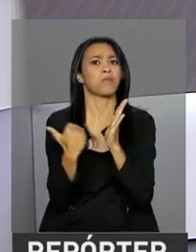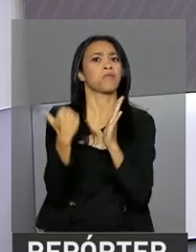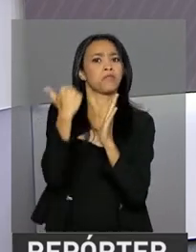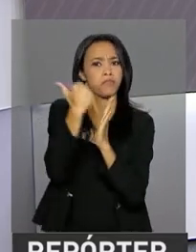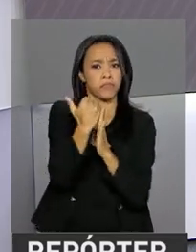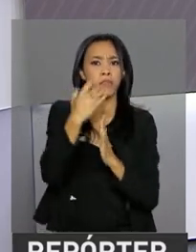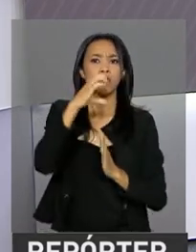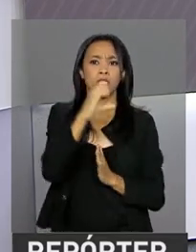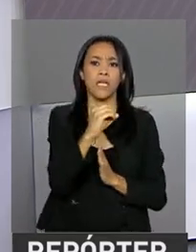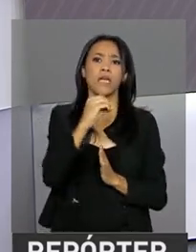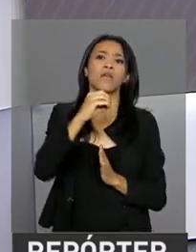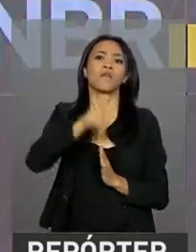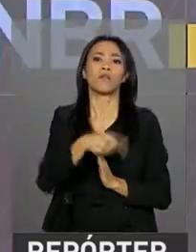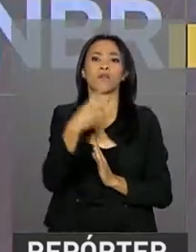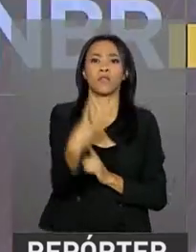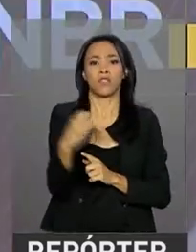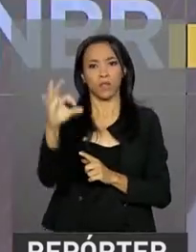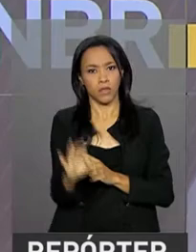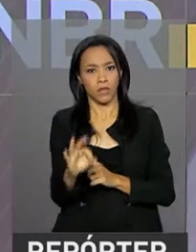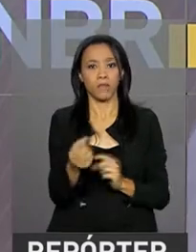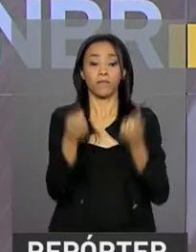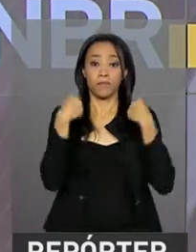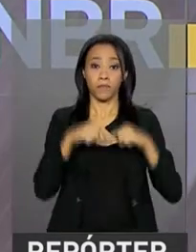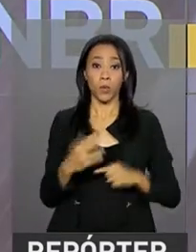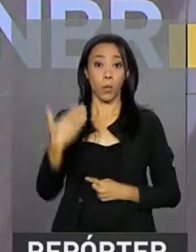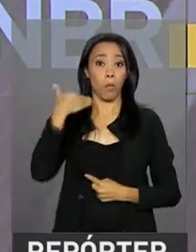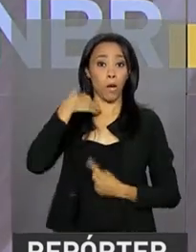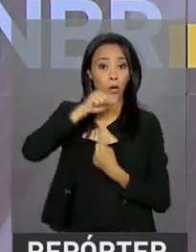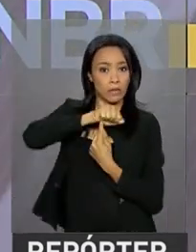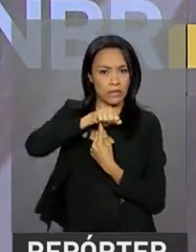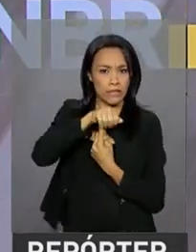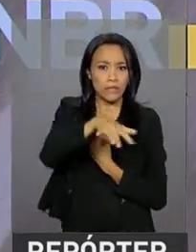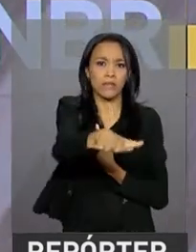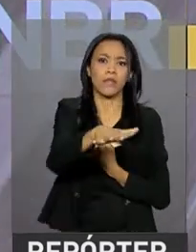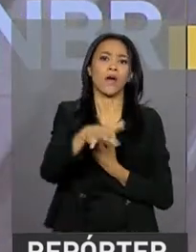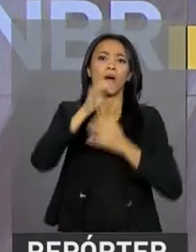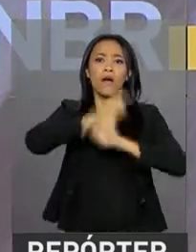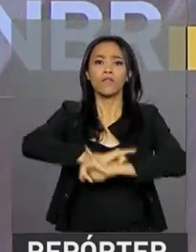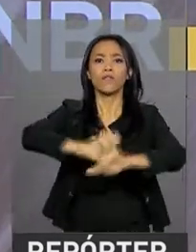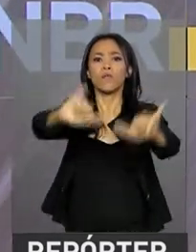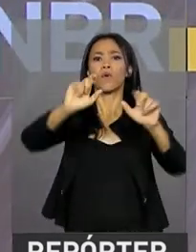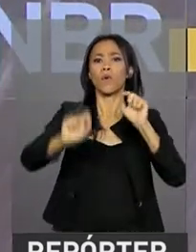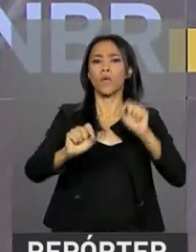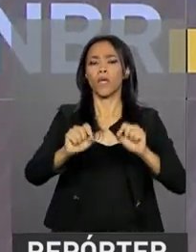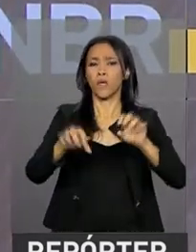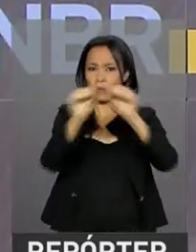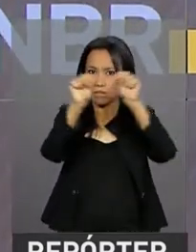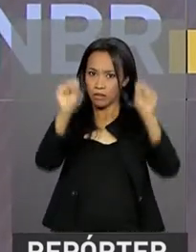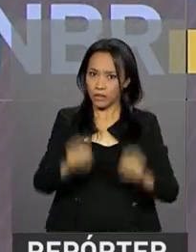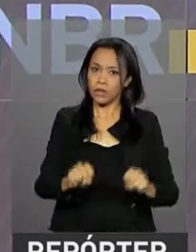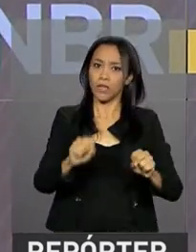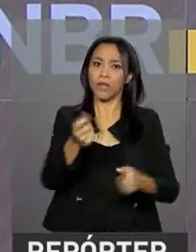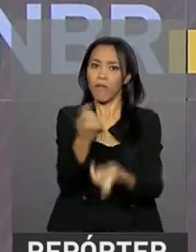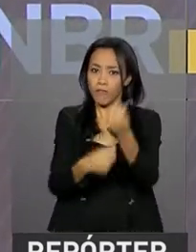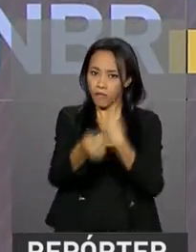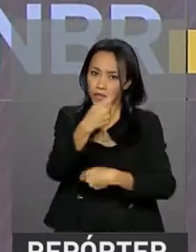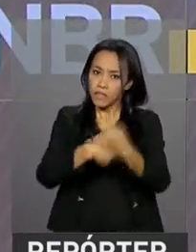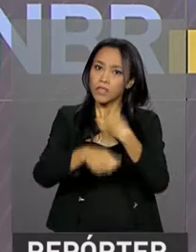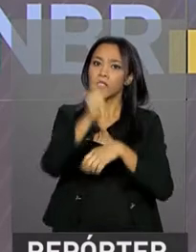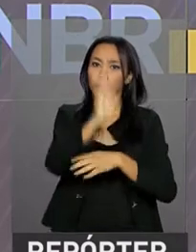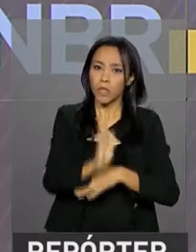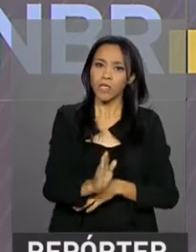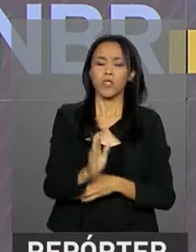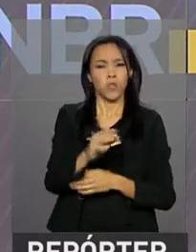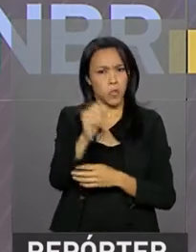,3%. E o Banco Central divulgou um panorama do sistema financeiro do Brasil e mostra que o país